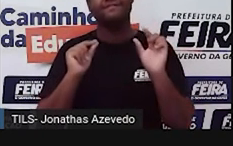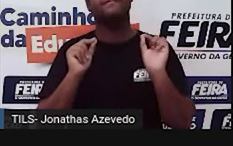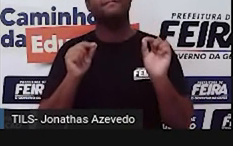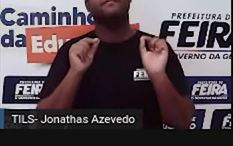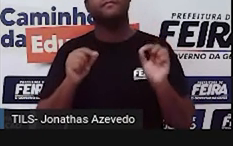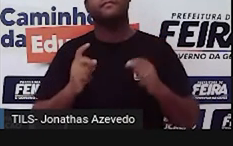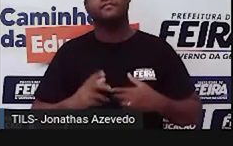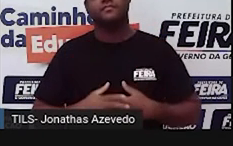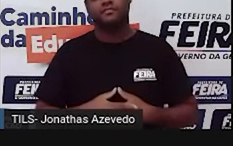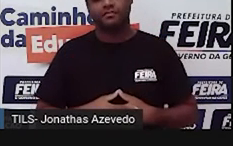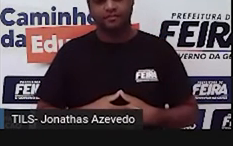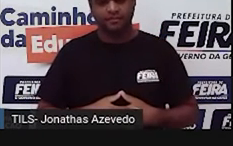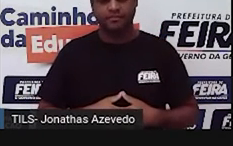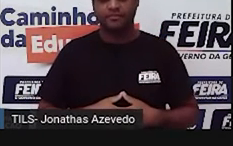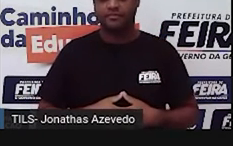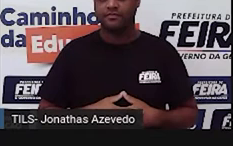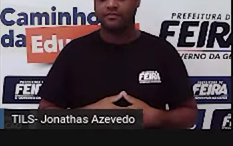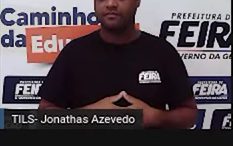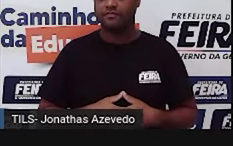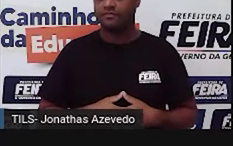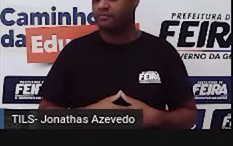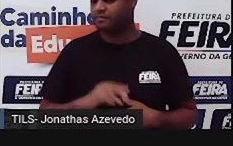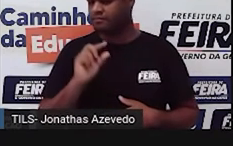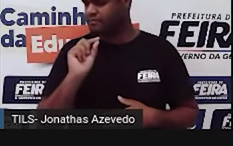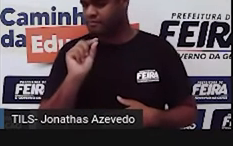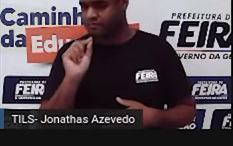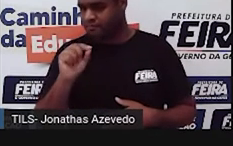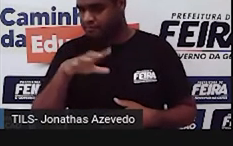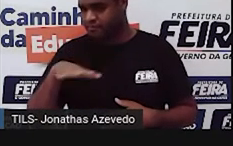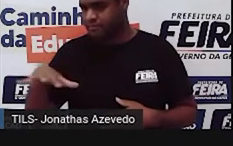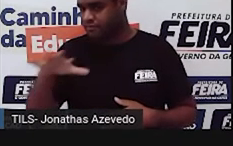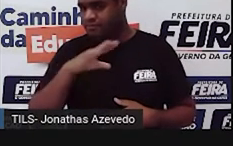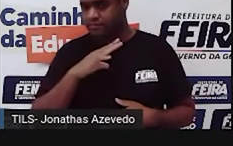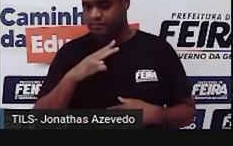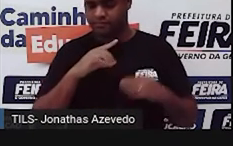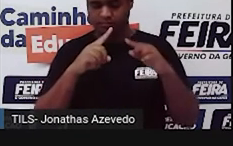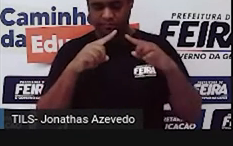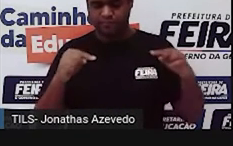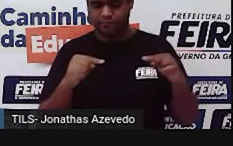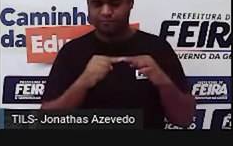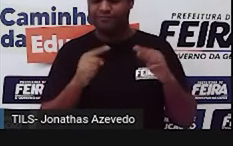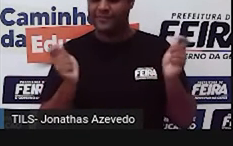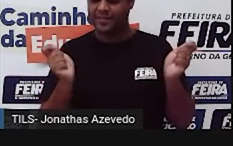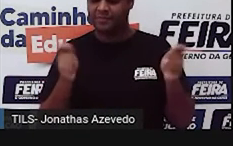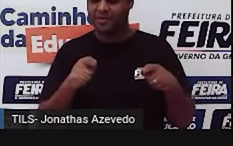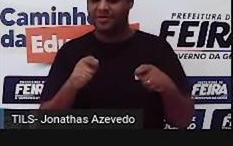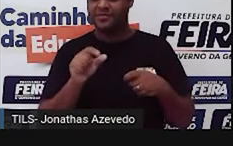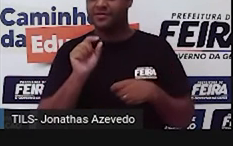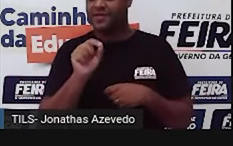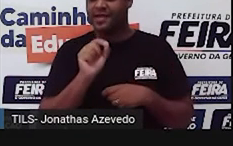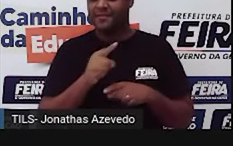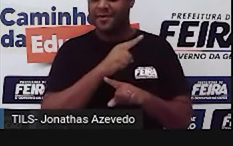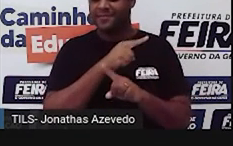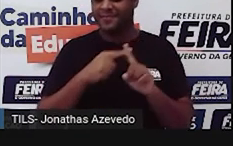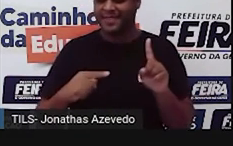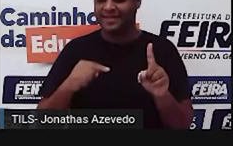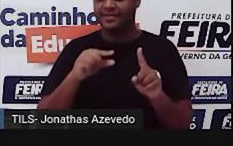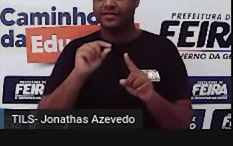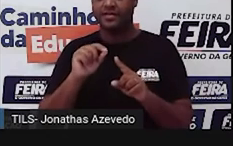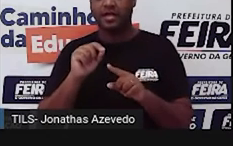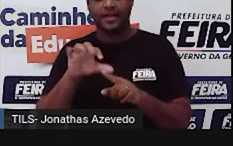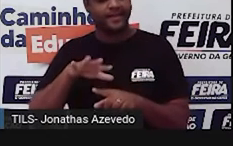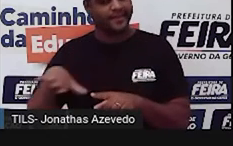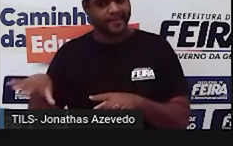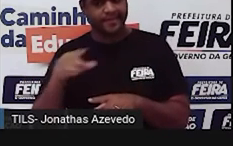Por que a área do triângulo está sendo metade da área